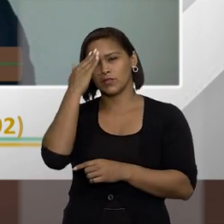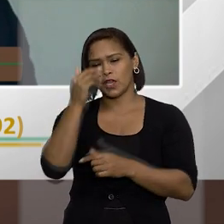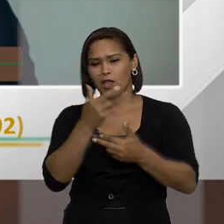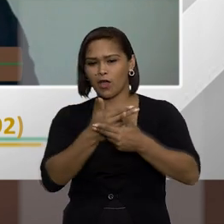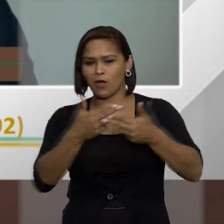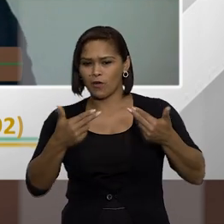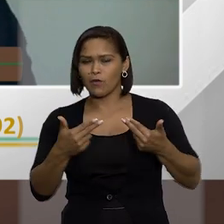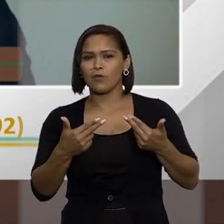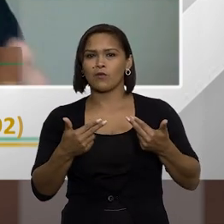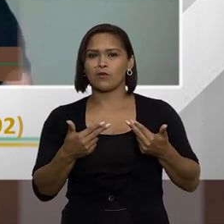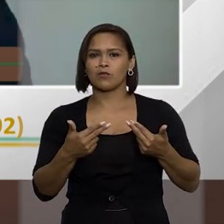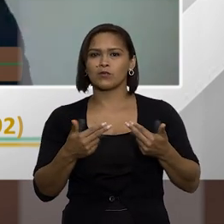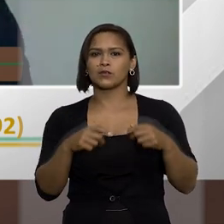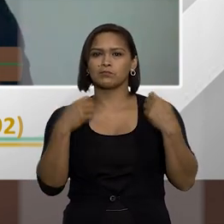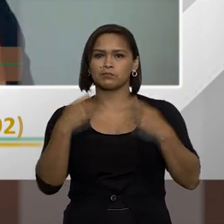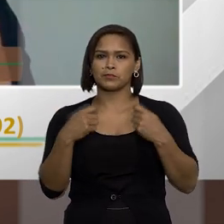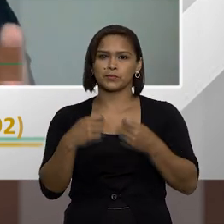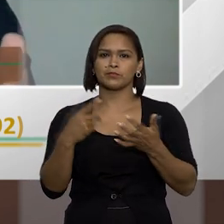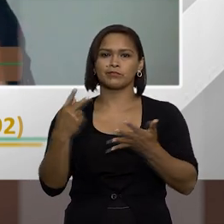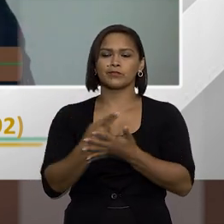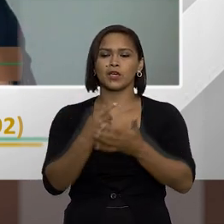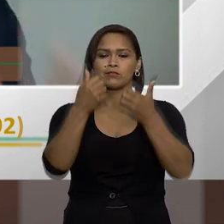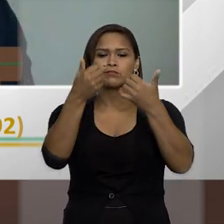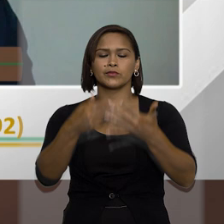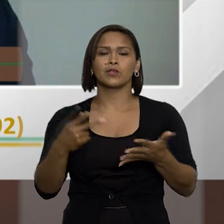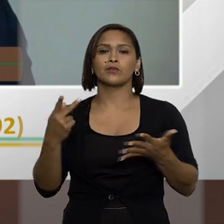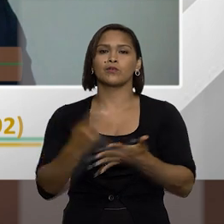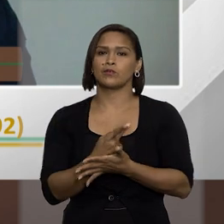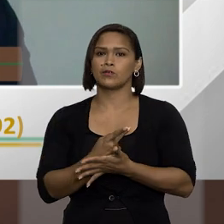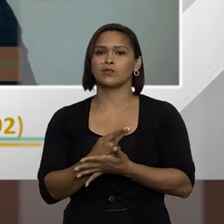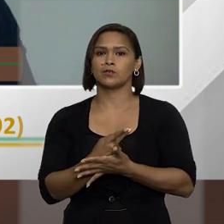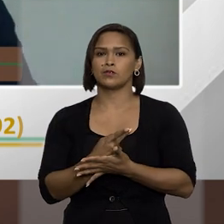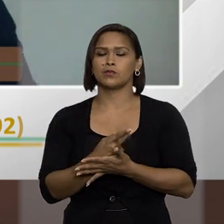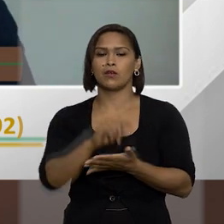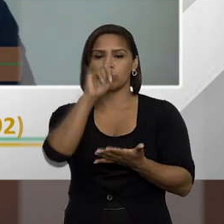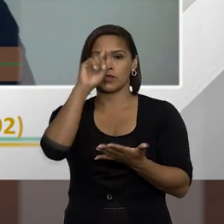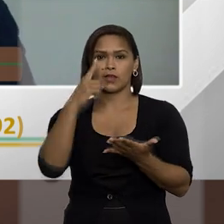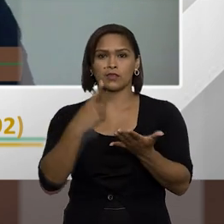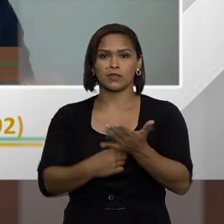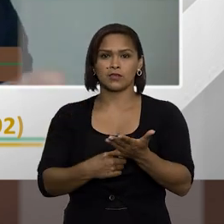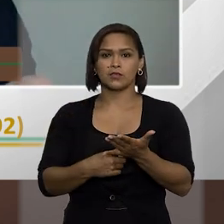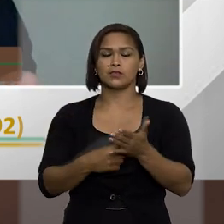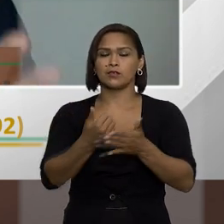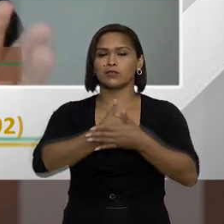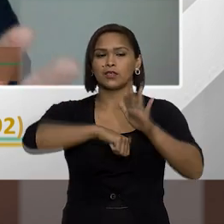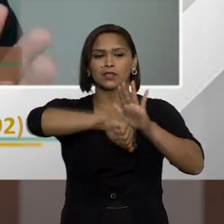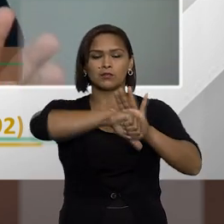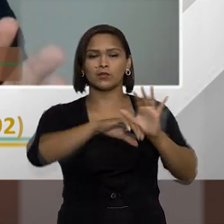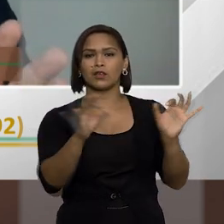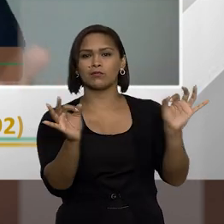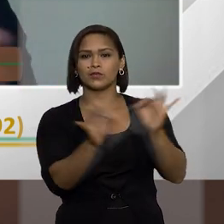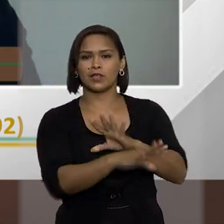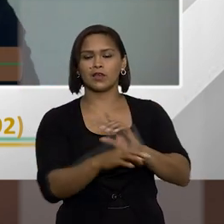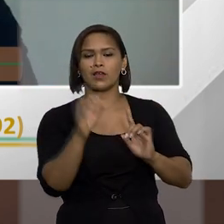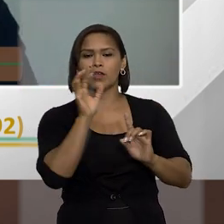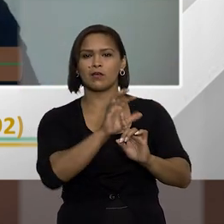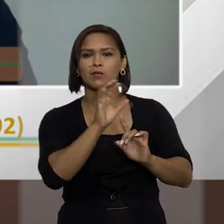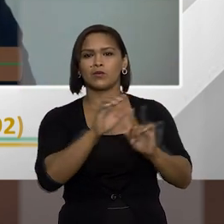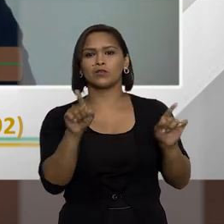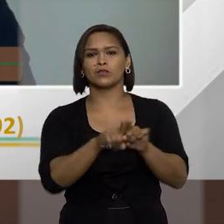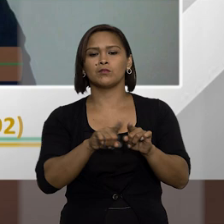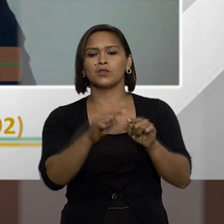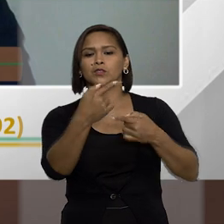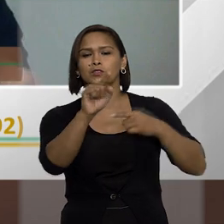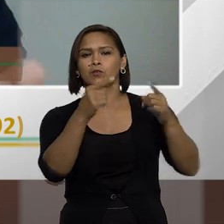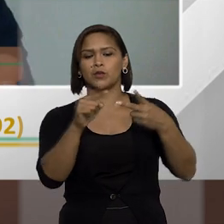-se que em algumas situações, a depender ali das circunstâncias, a decisão na esfera criminal ela acabaria repercutindo